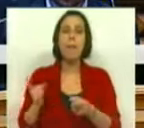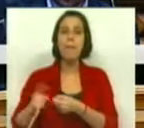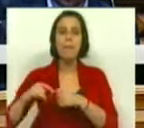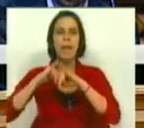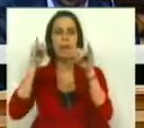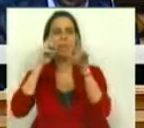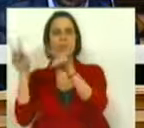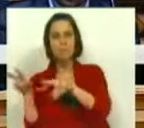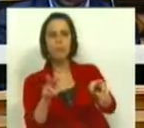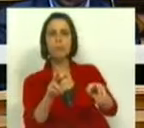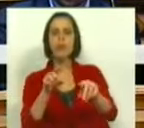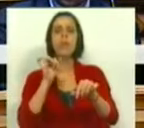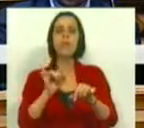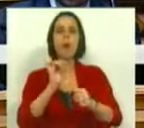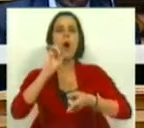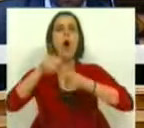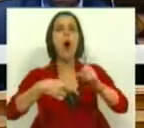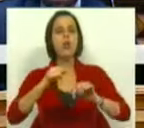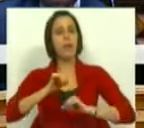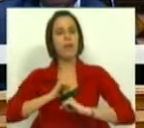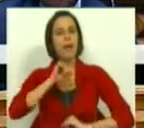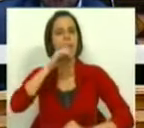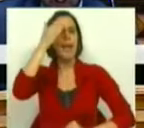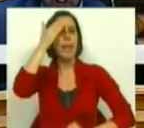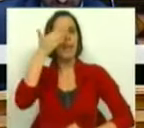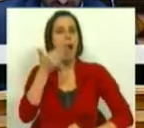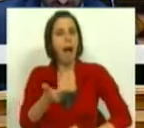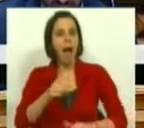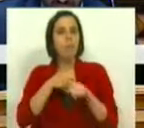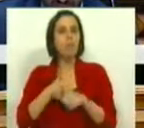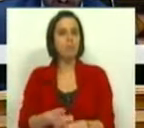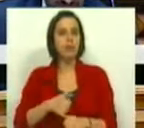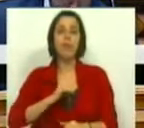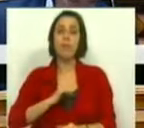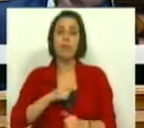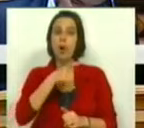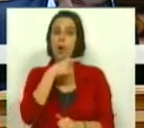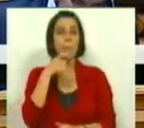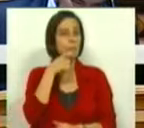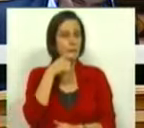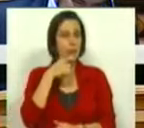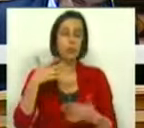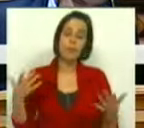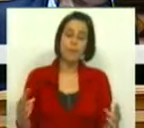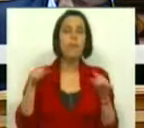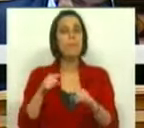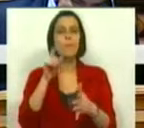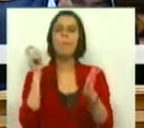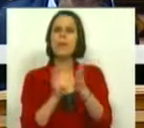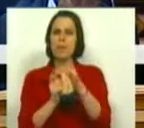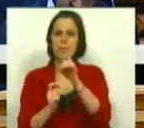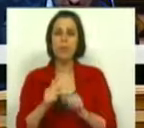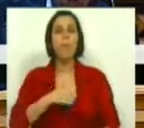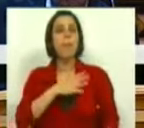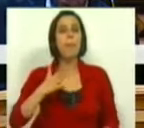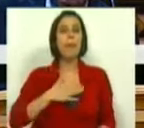parceiros internacionais têm no que concerne à nossa capacidade de cumprirmos os nossos compromissos. E neste aspecto,